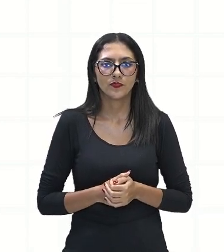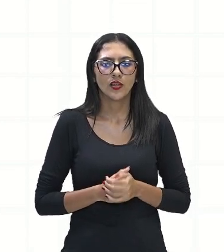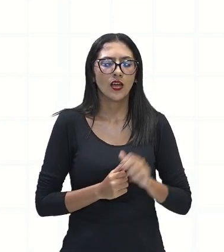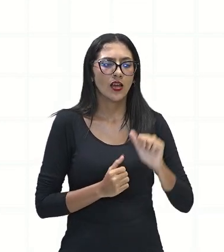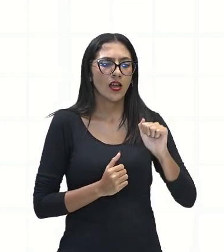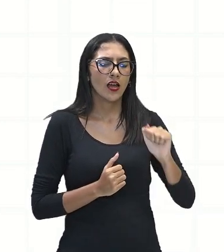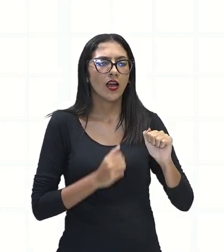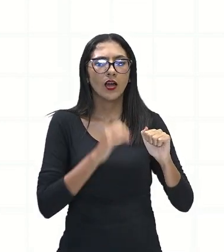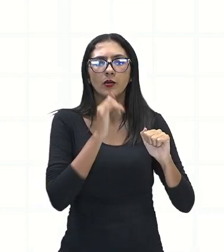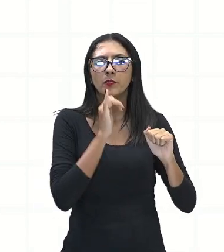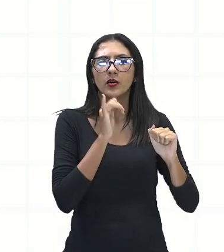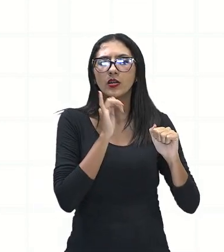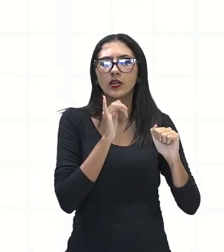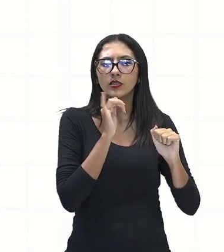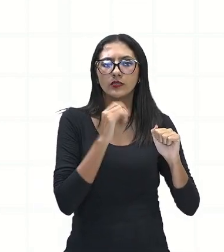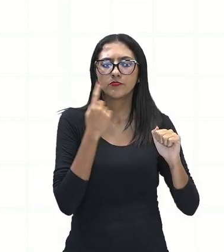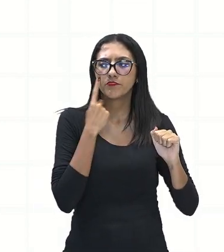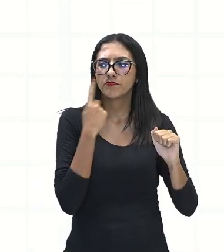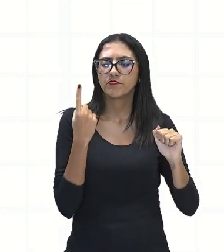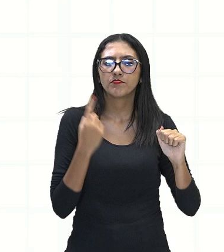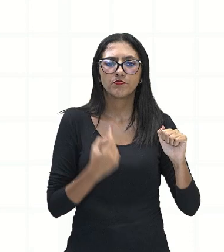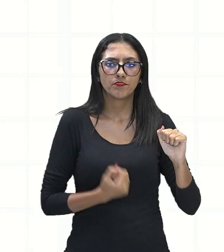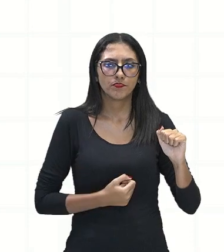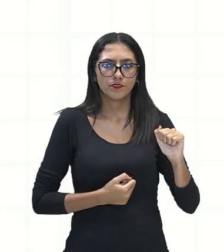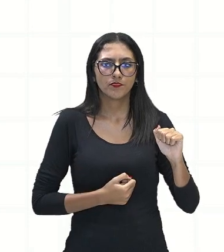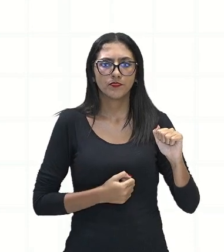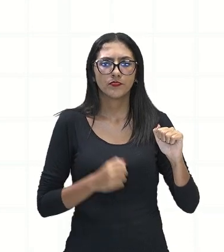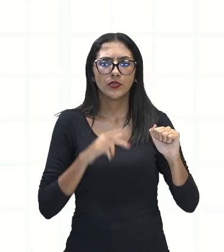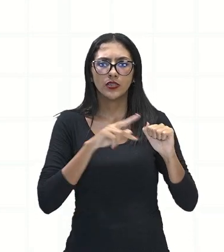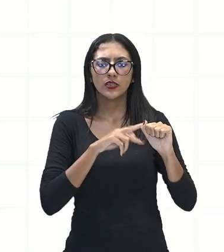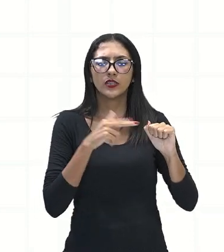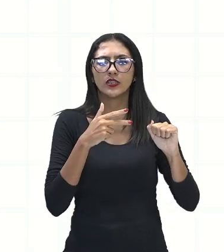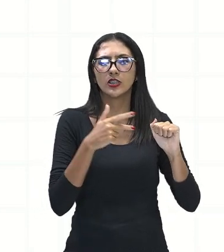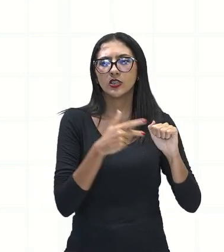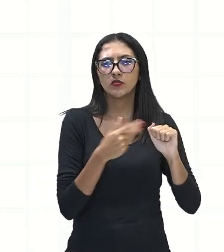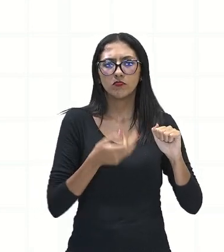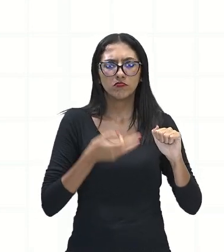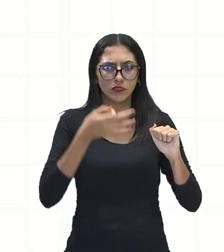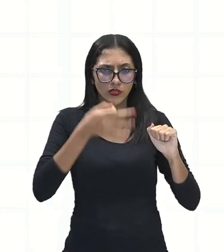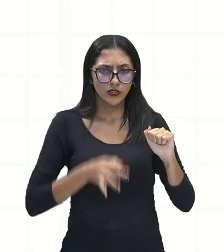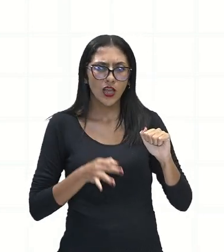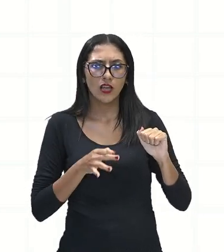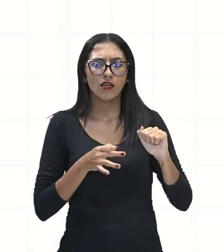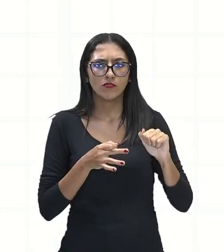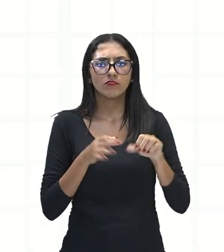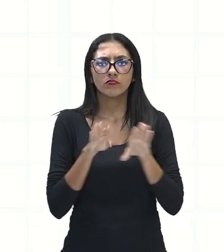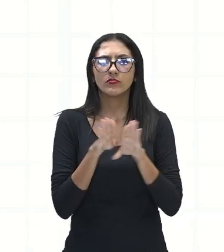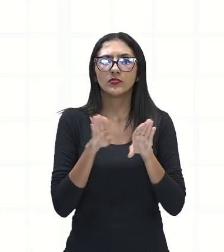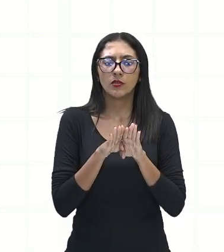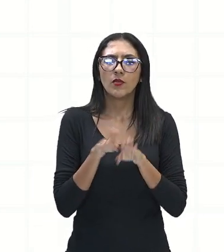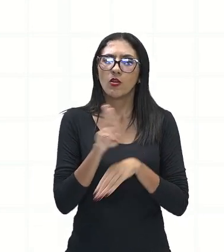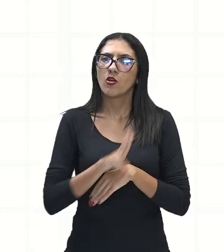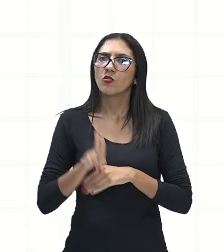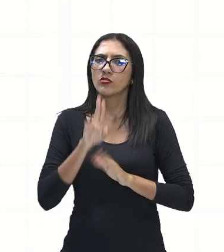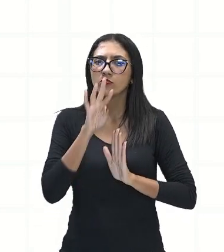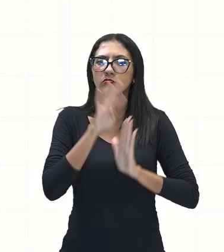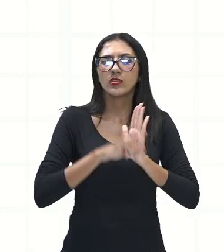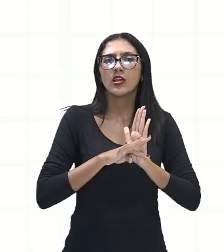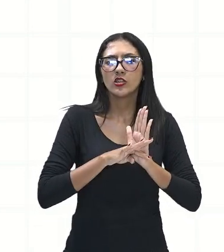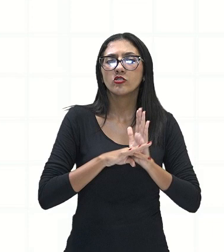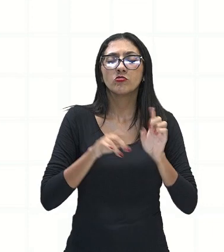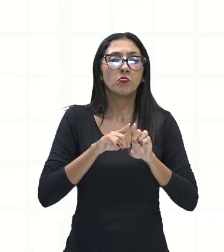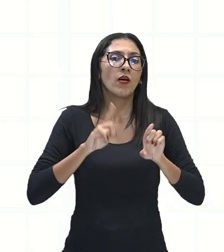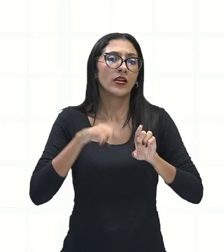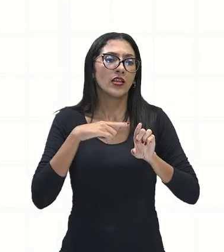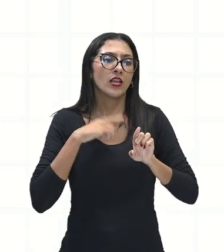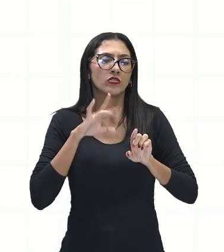A, por exemplo, comprar objetos baratos. Essa frase, ela também vai estar no texto, né? Mas ela